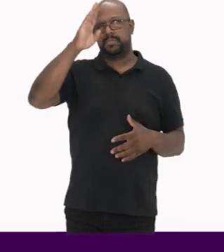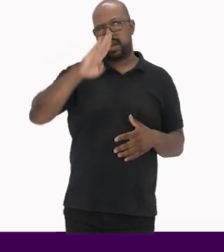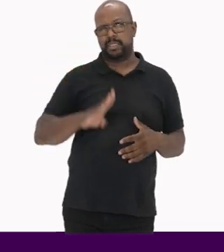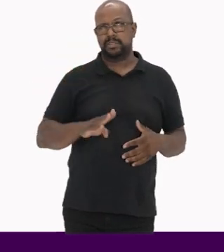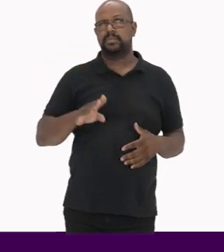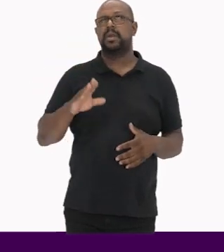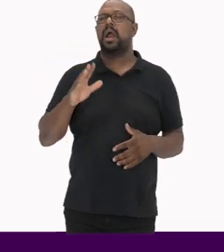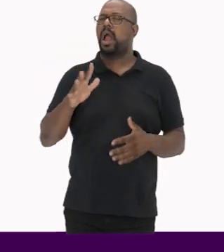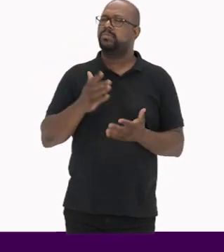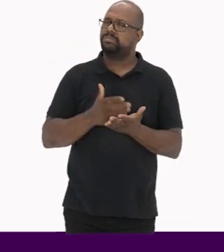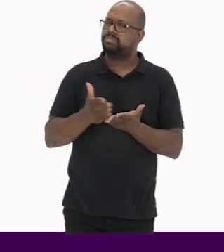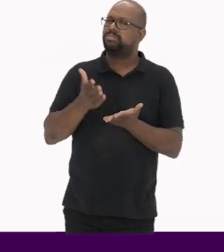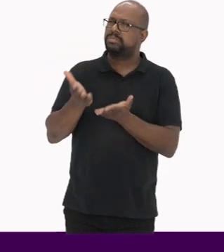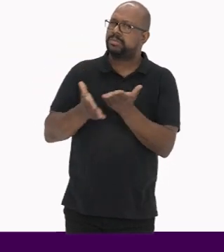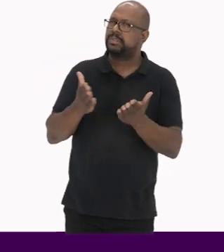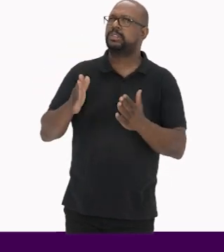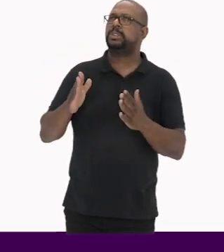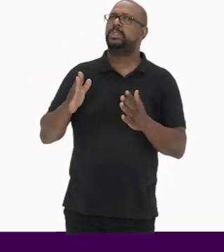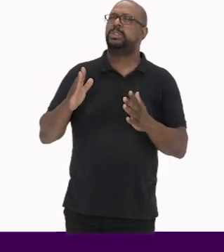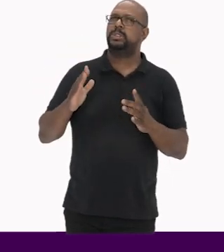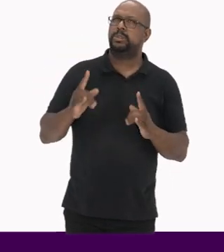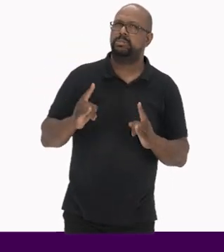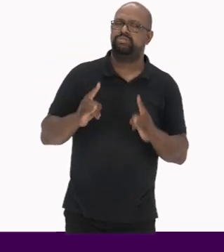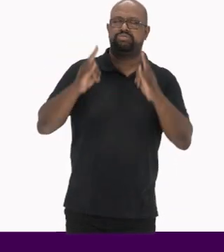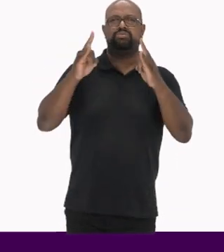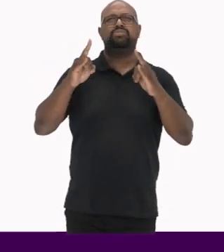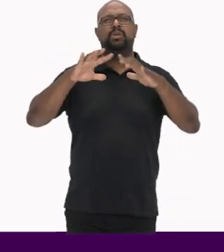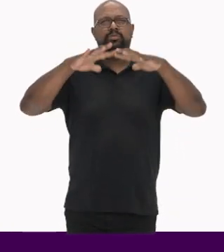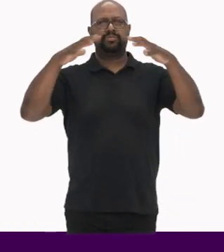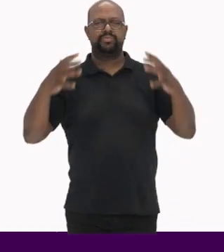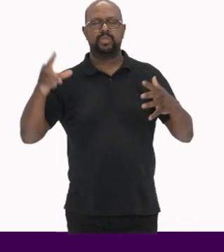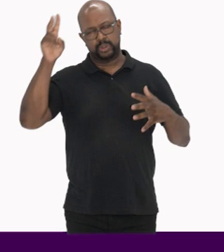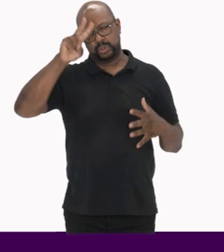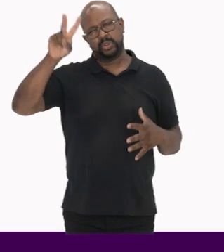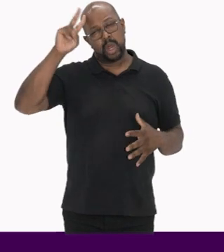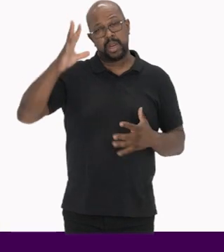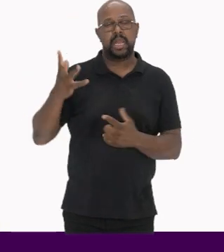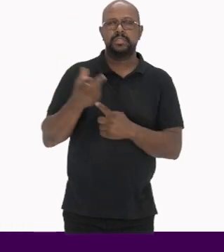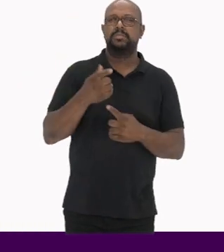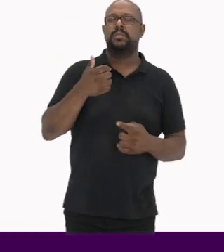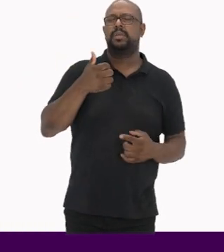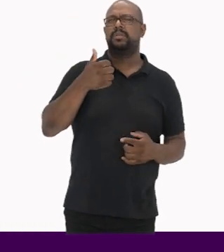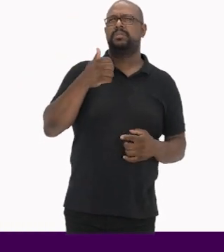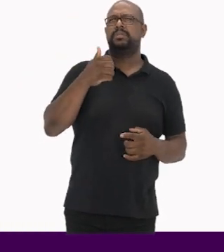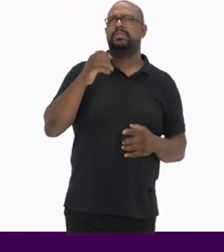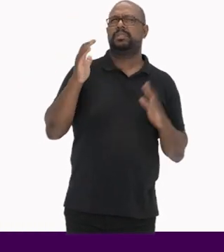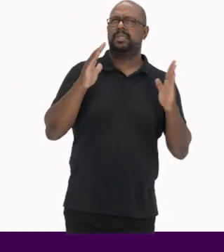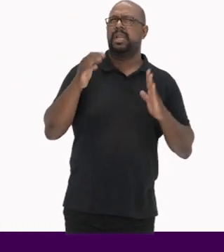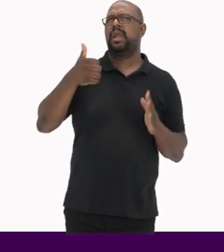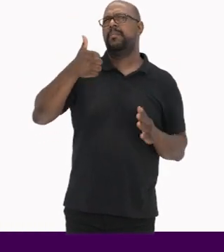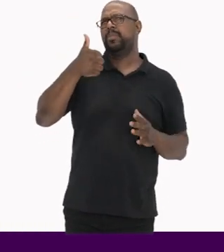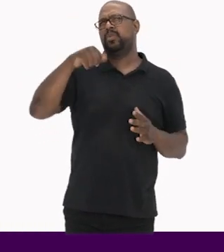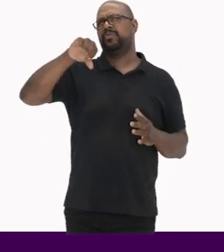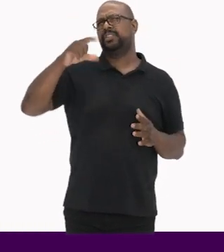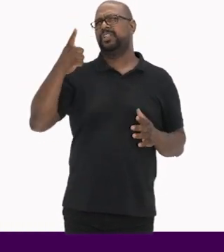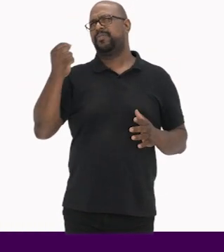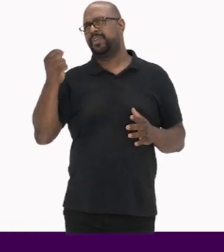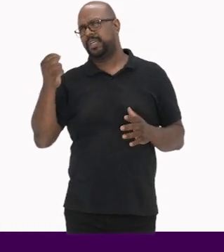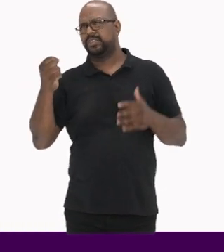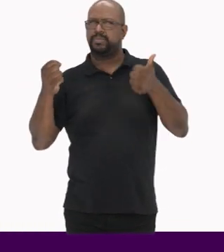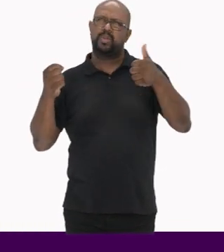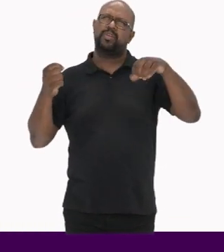iniciativas de preservação dos monumentos de valor histórico e artístico Das décadas de 1920 e 1930